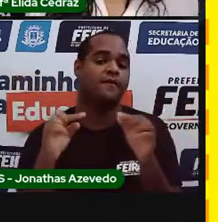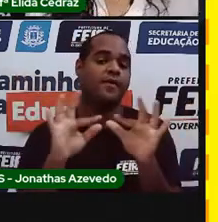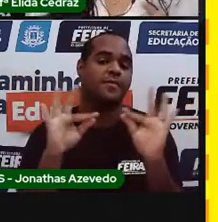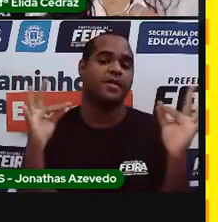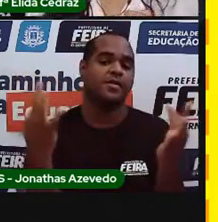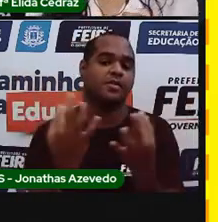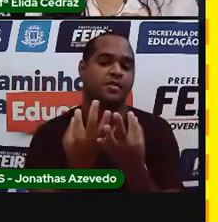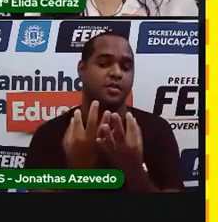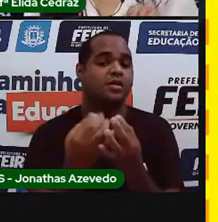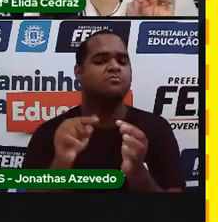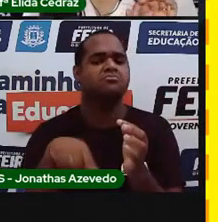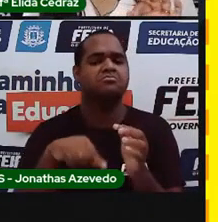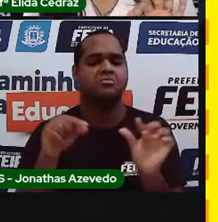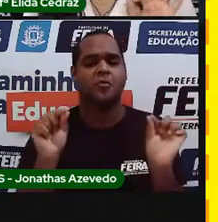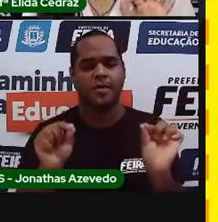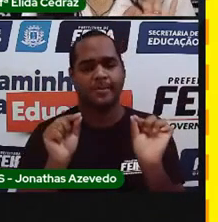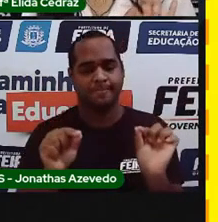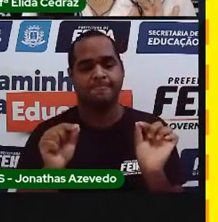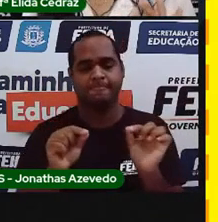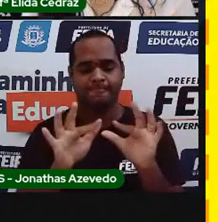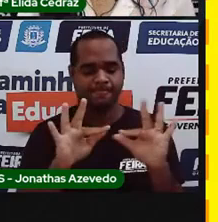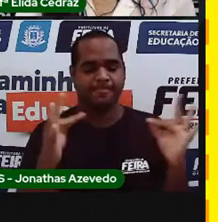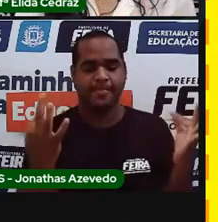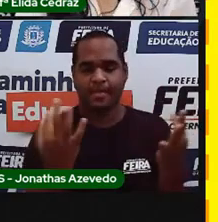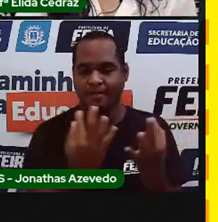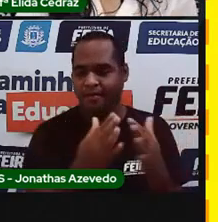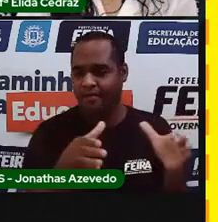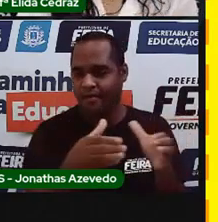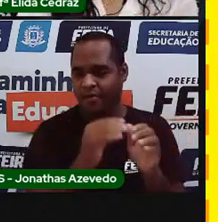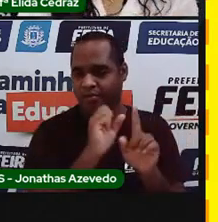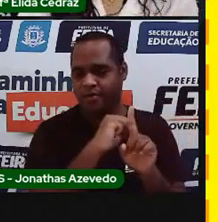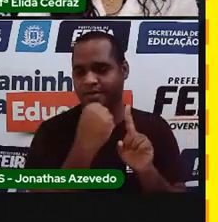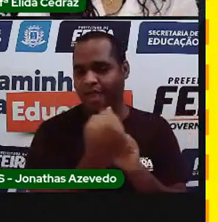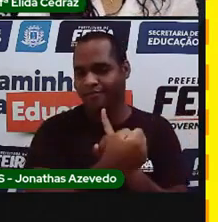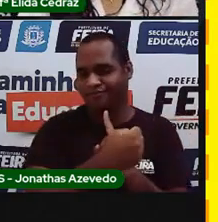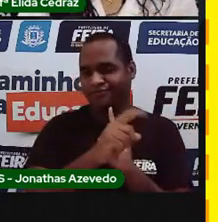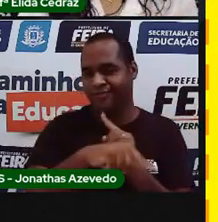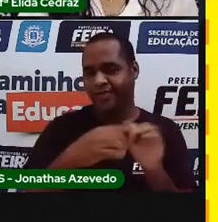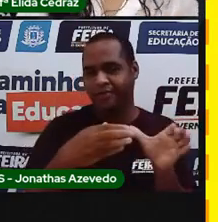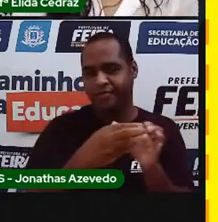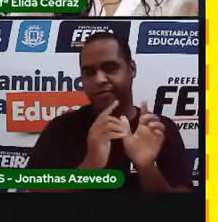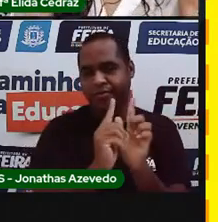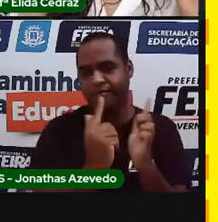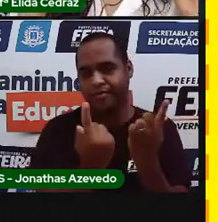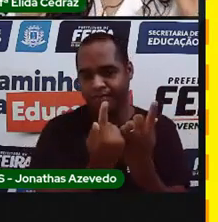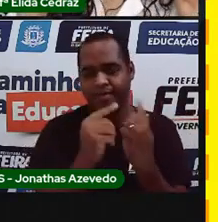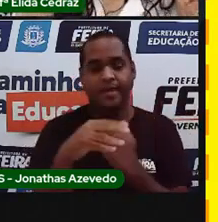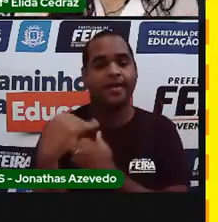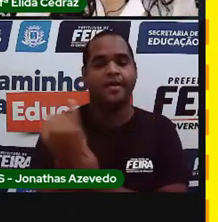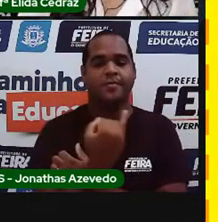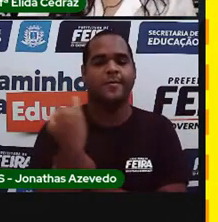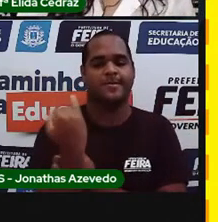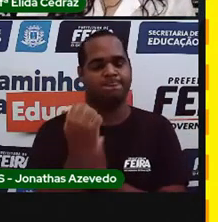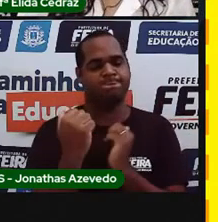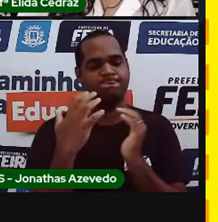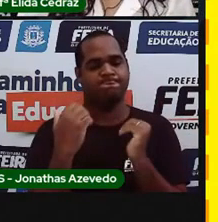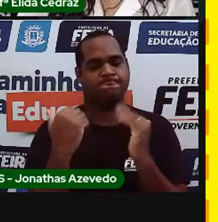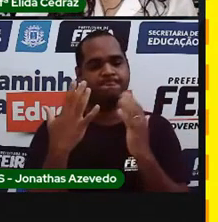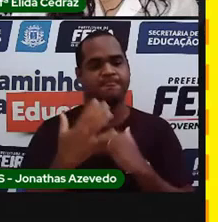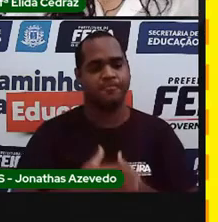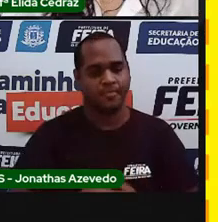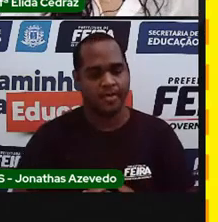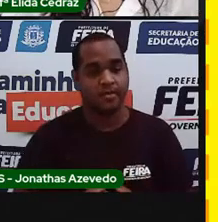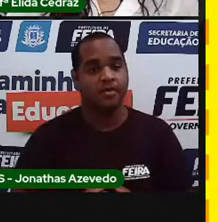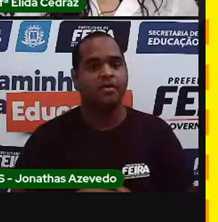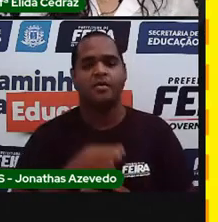E também vimos que a família é o nosso primeiro grupo social e ele é o mais importante.